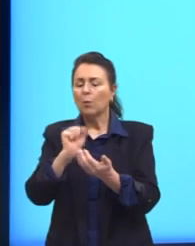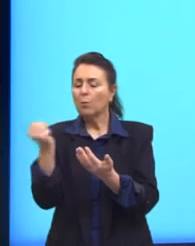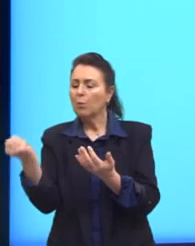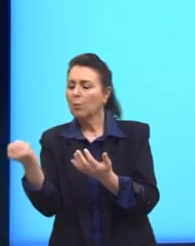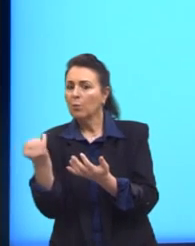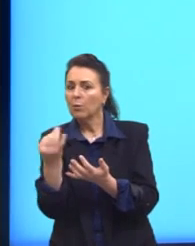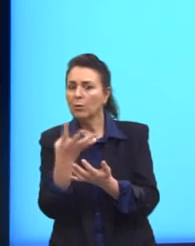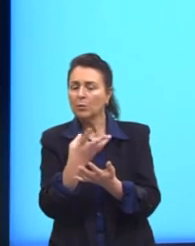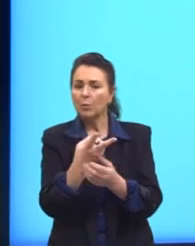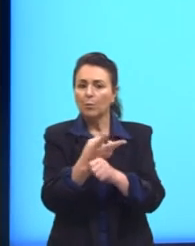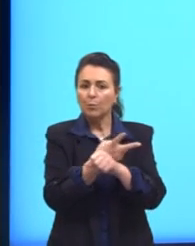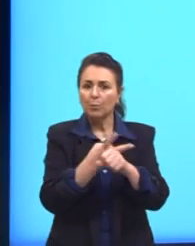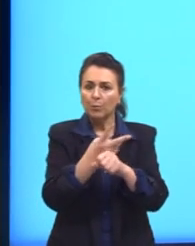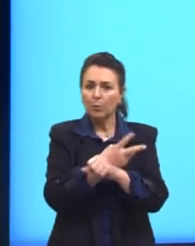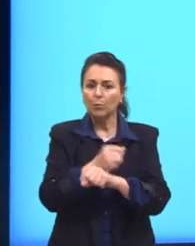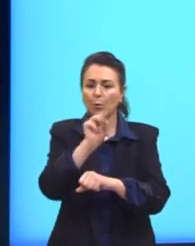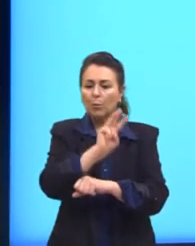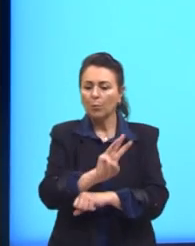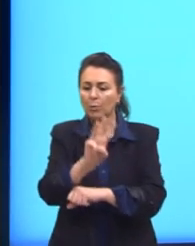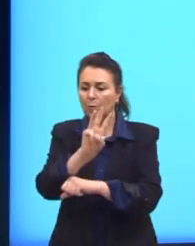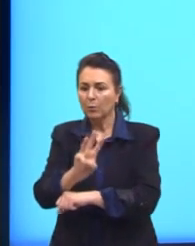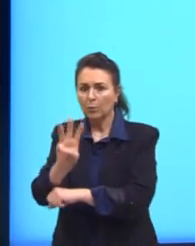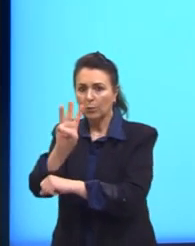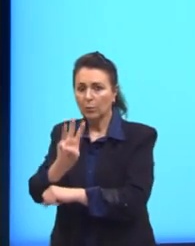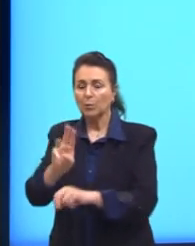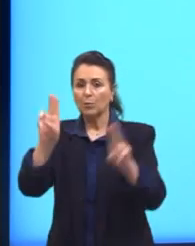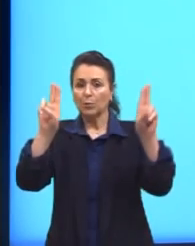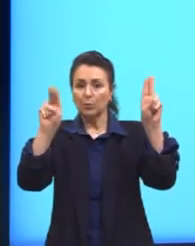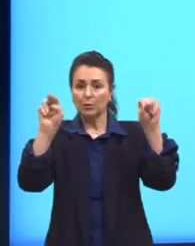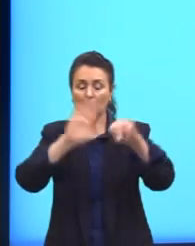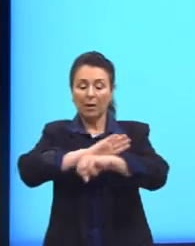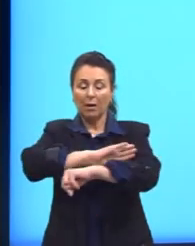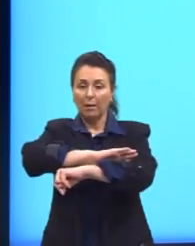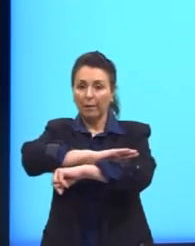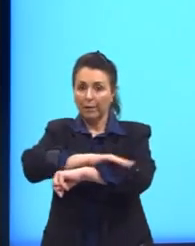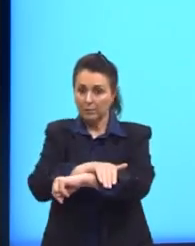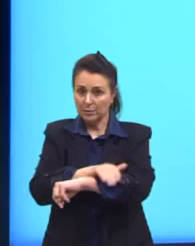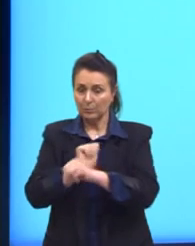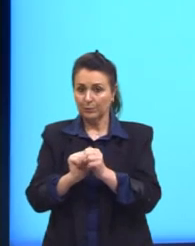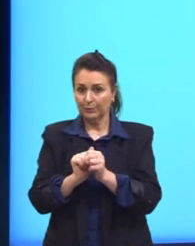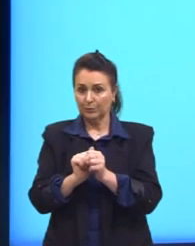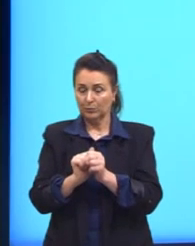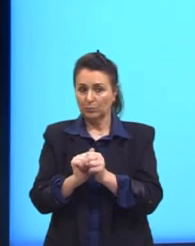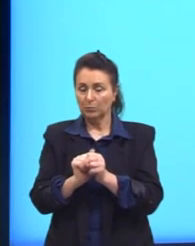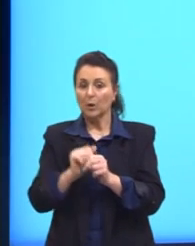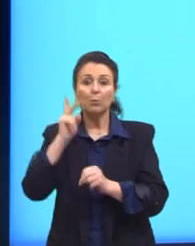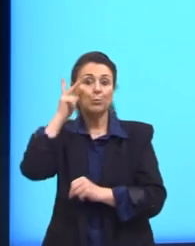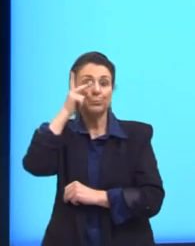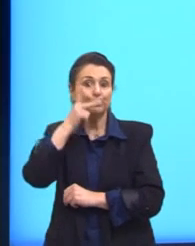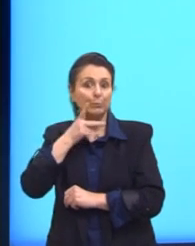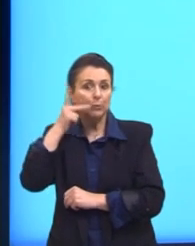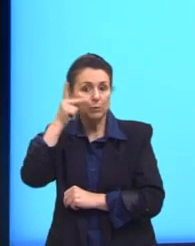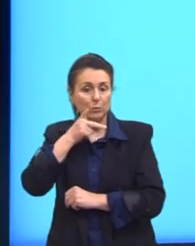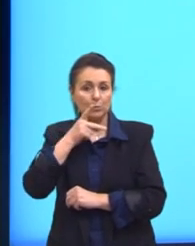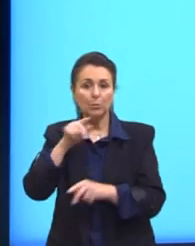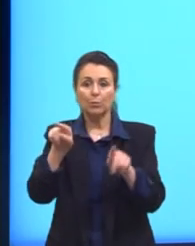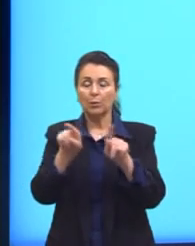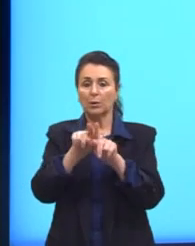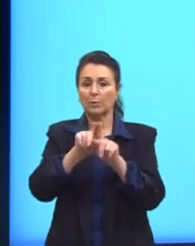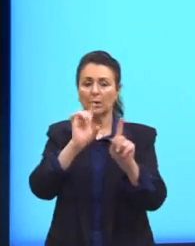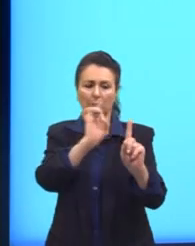e textos sobre temas sensíveis, como racismo, posicionamento político e homofobia.